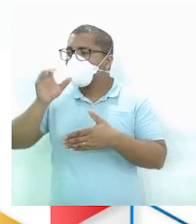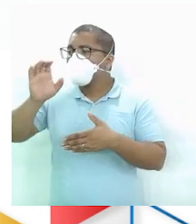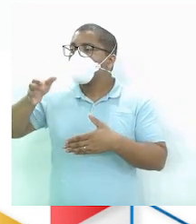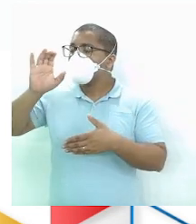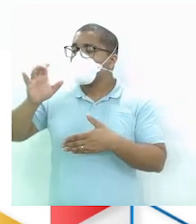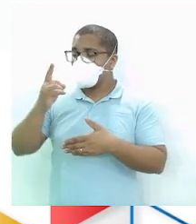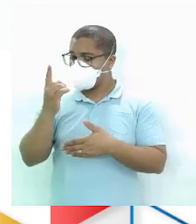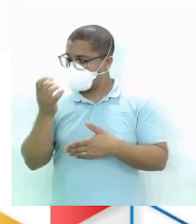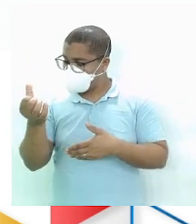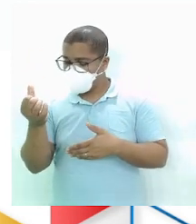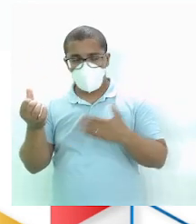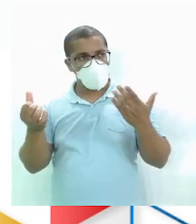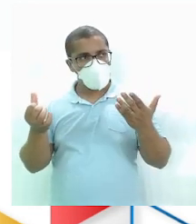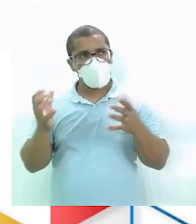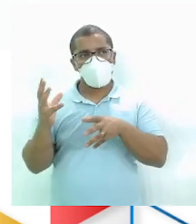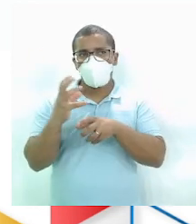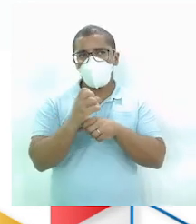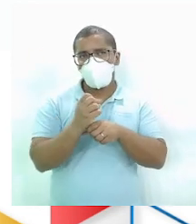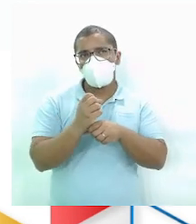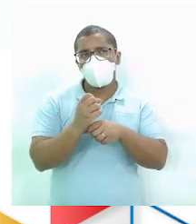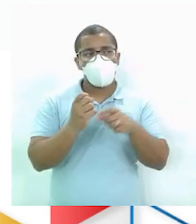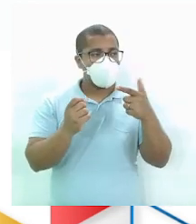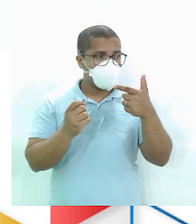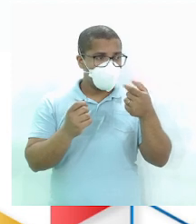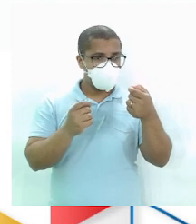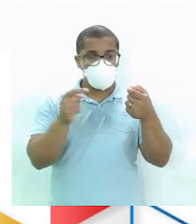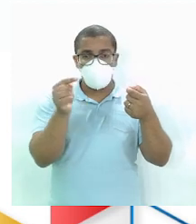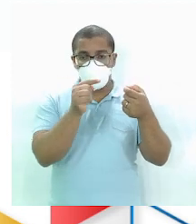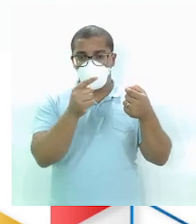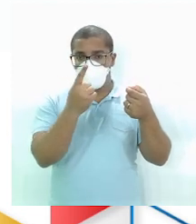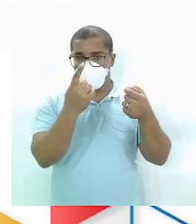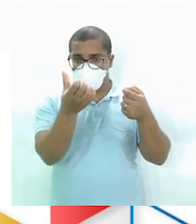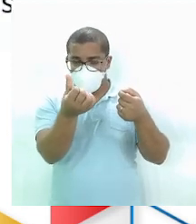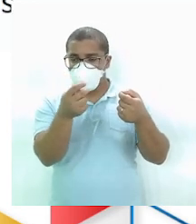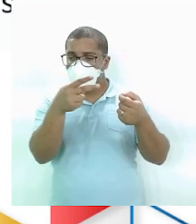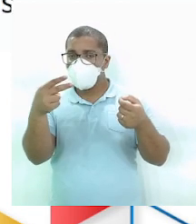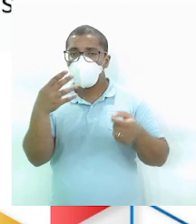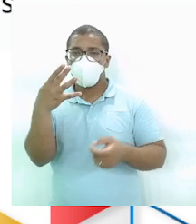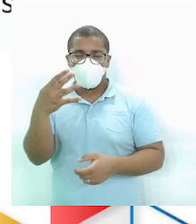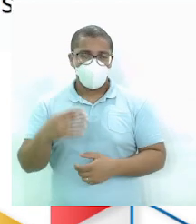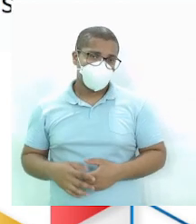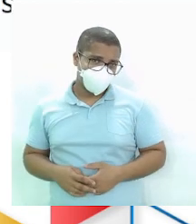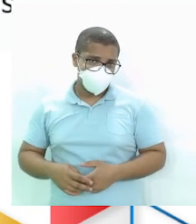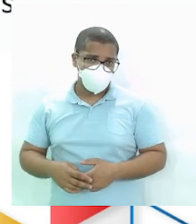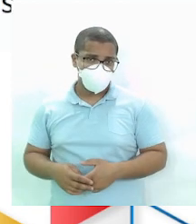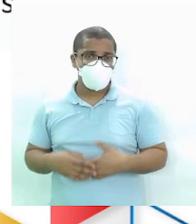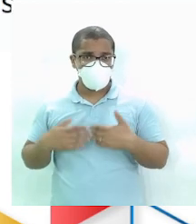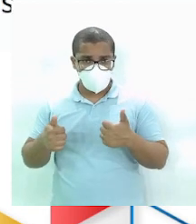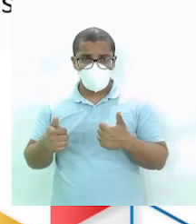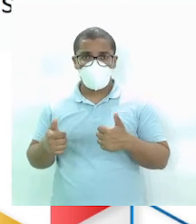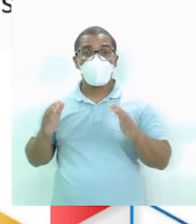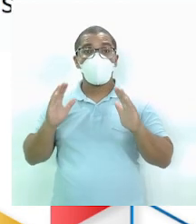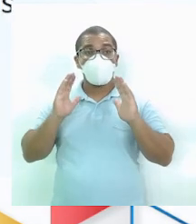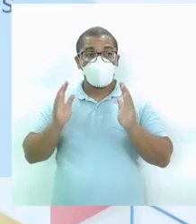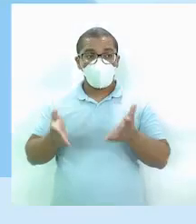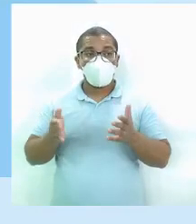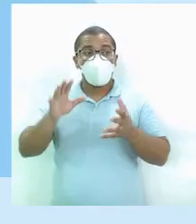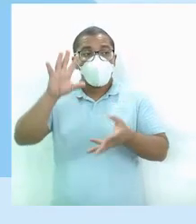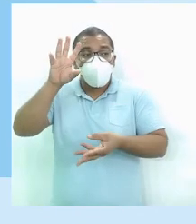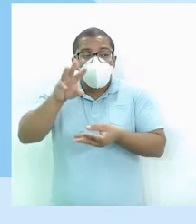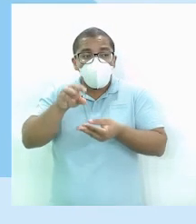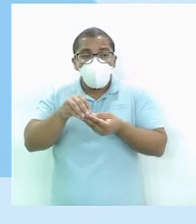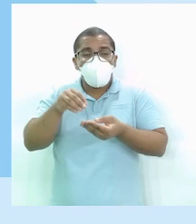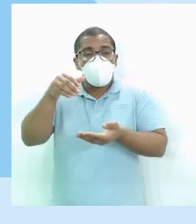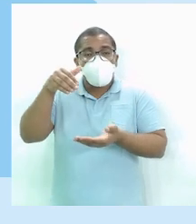Vinte menos dezesseis Quatro Eu também sei o resultado Tá bom? Então vem cá Para a gente já começar A fechar a nossa